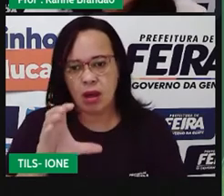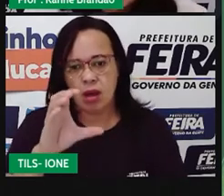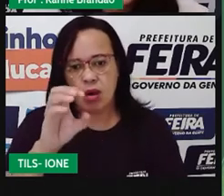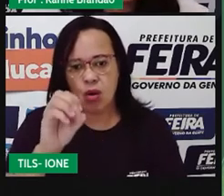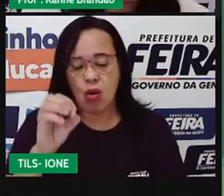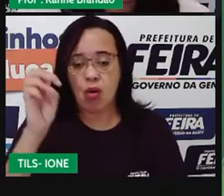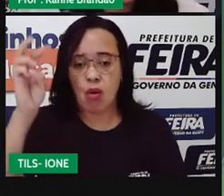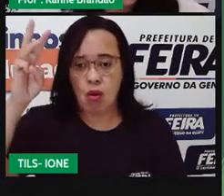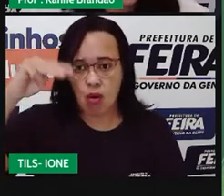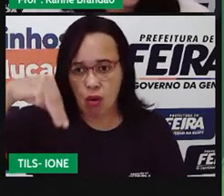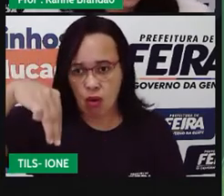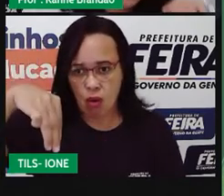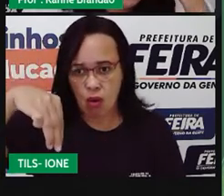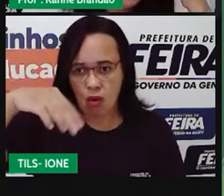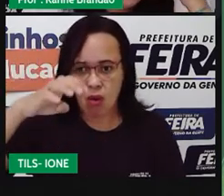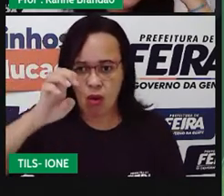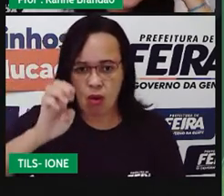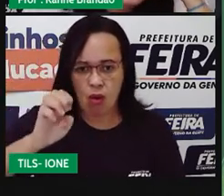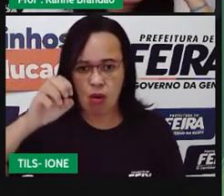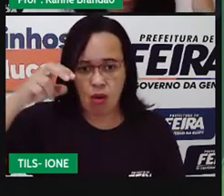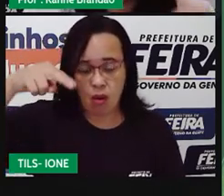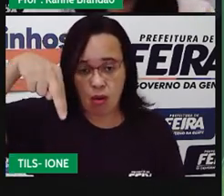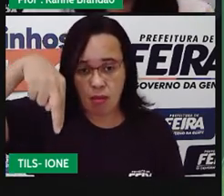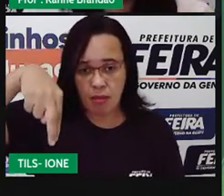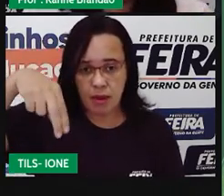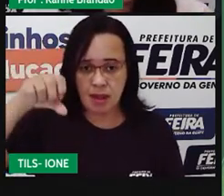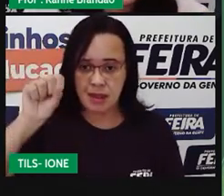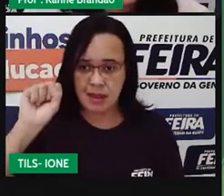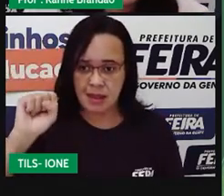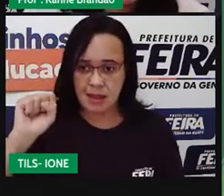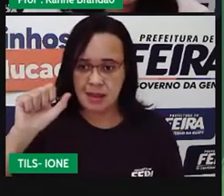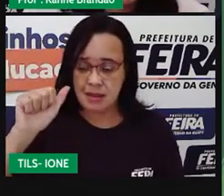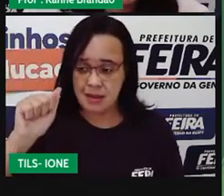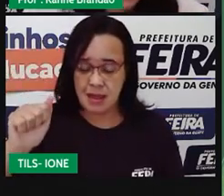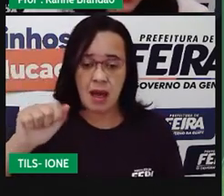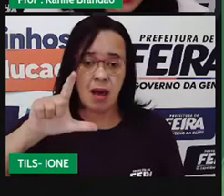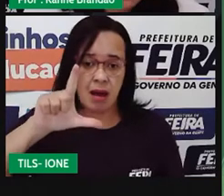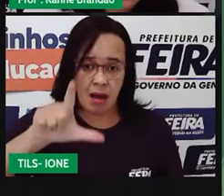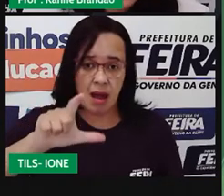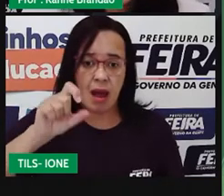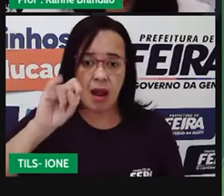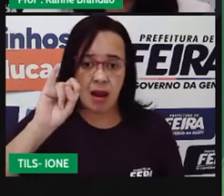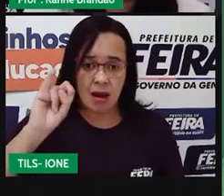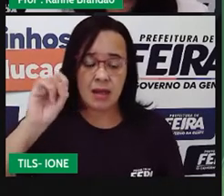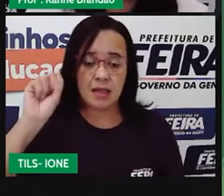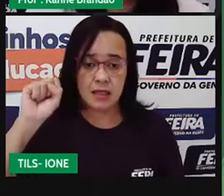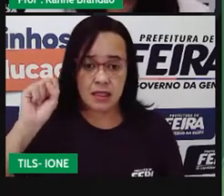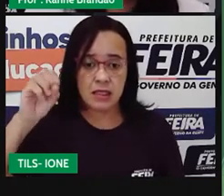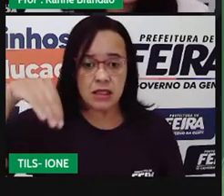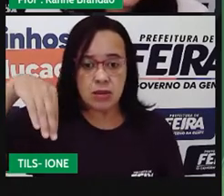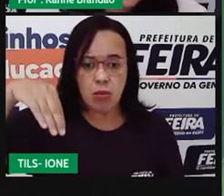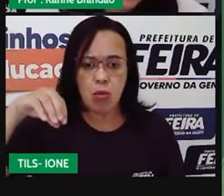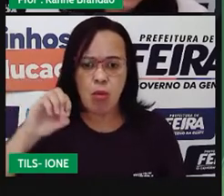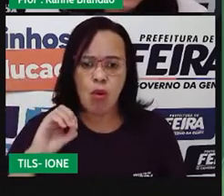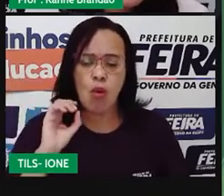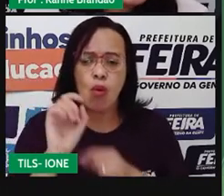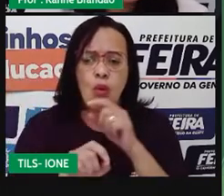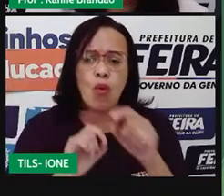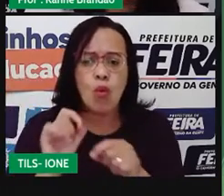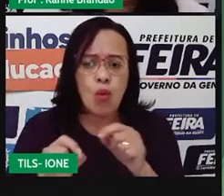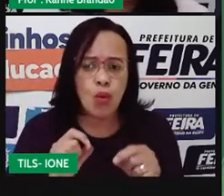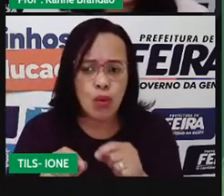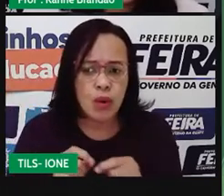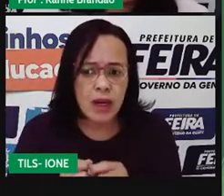comida. Mas o outro, ele nem ganha nem perde. Certo? Ele não tem danos,